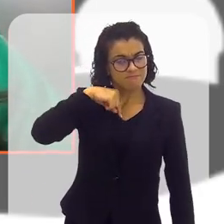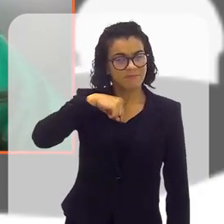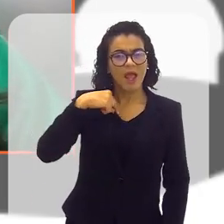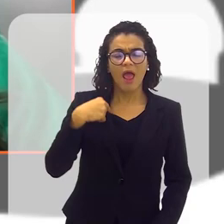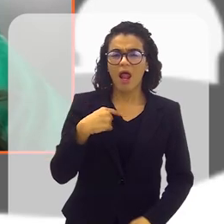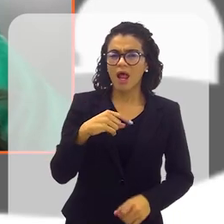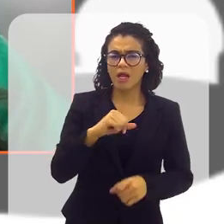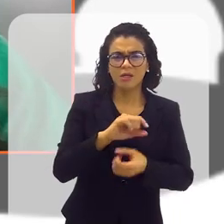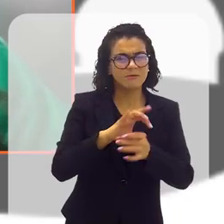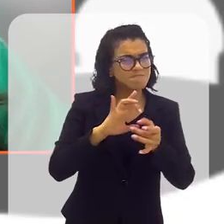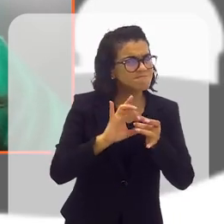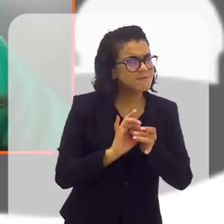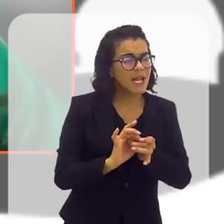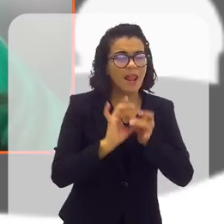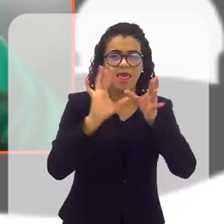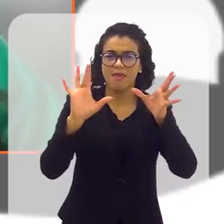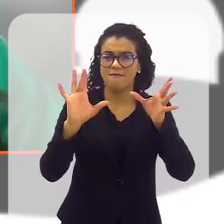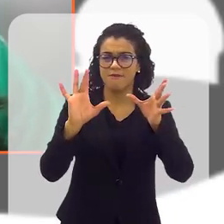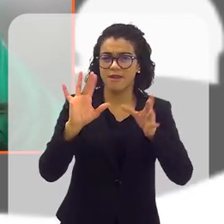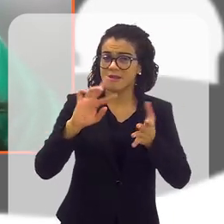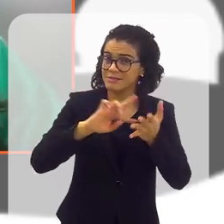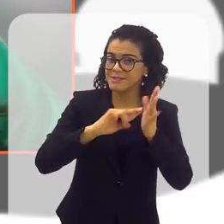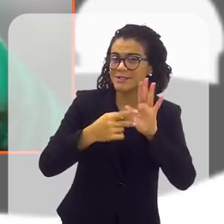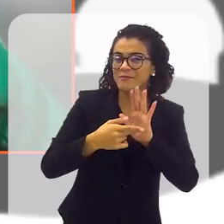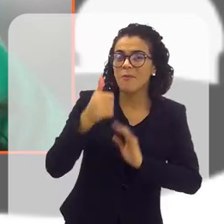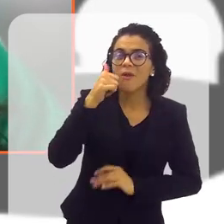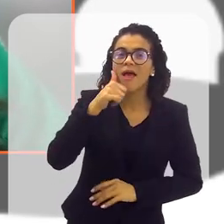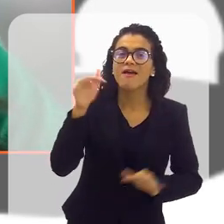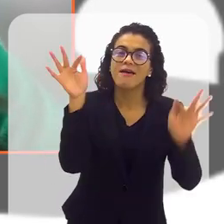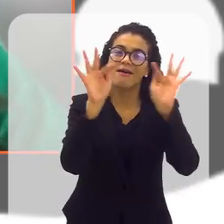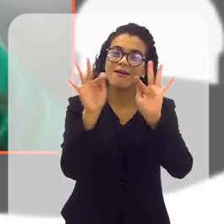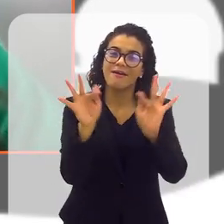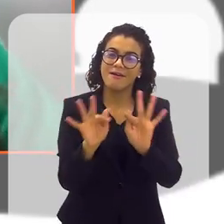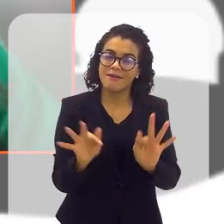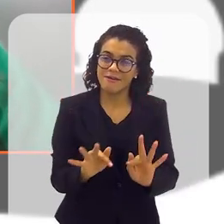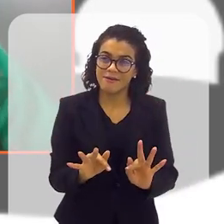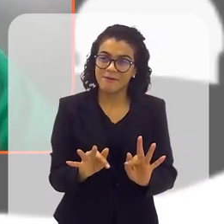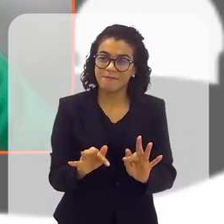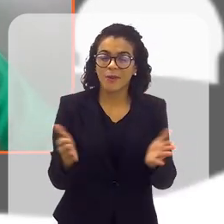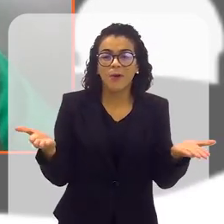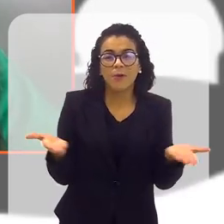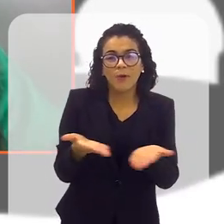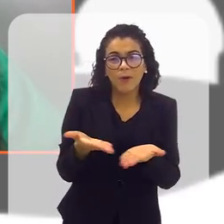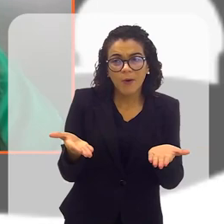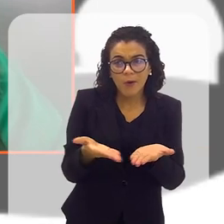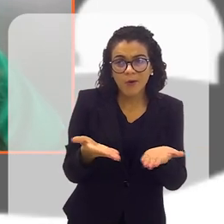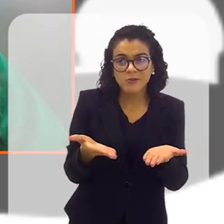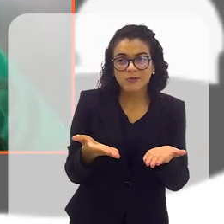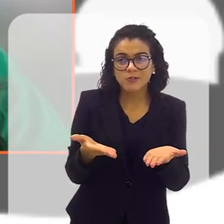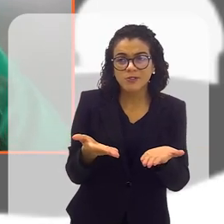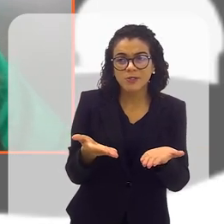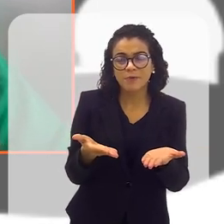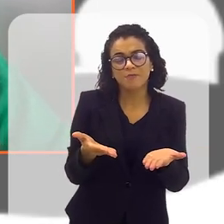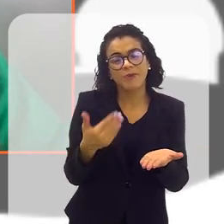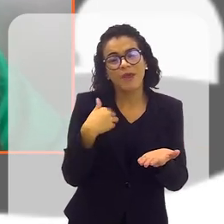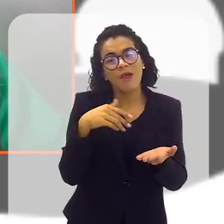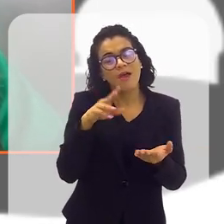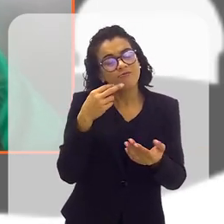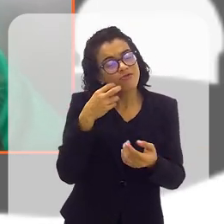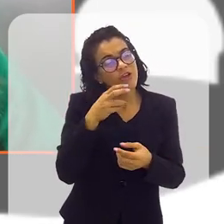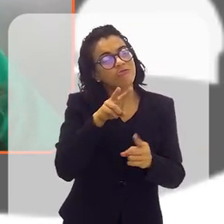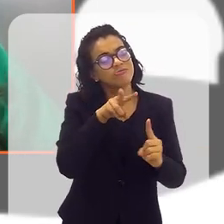ela, ela se torna mais liberta, e uma mulher livre é uma mulher mais feliz. Então, a gente tende a